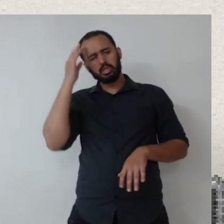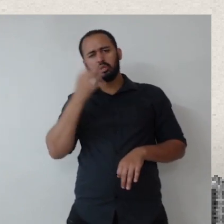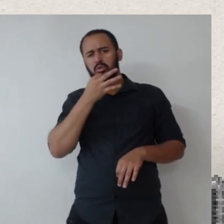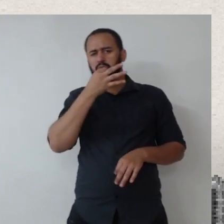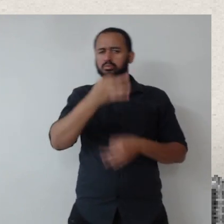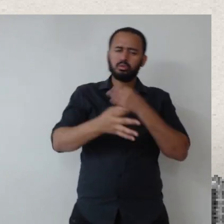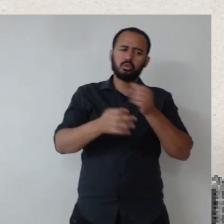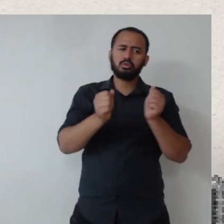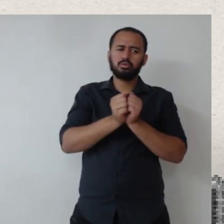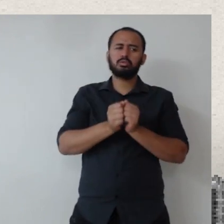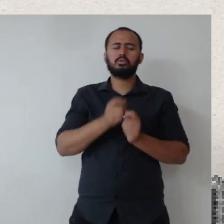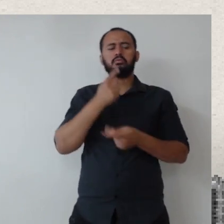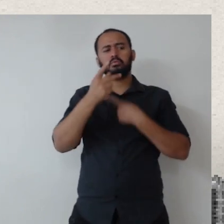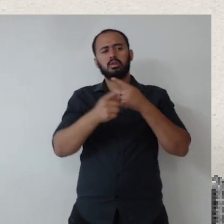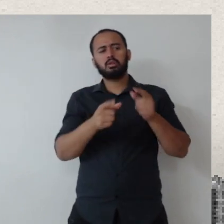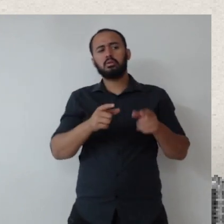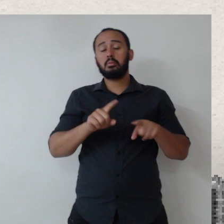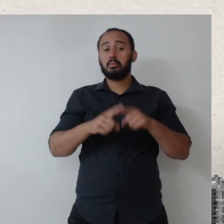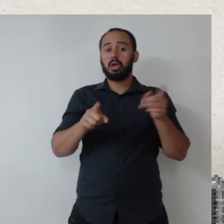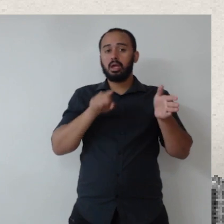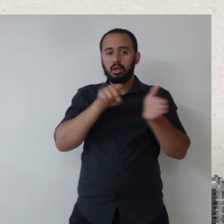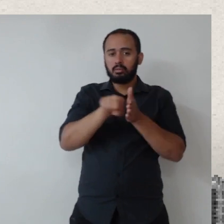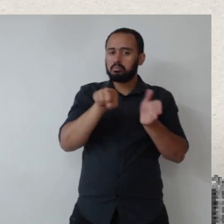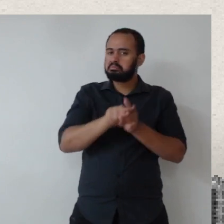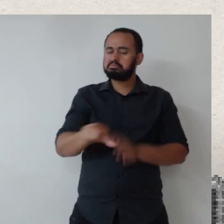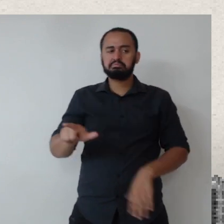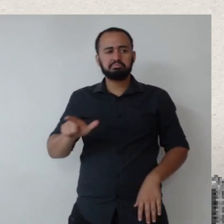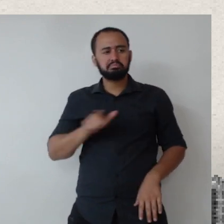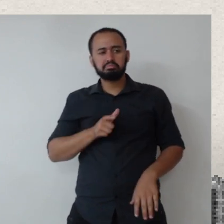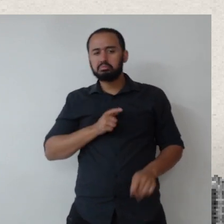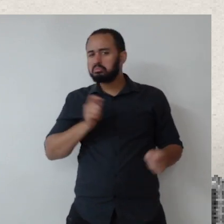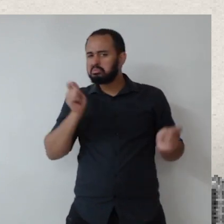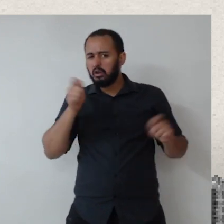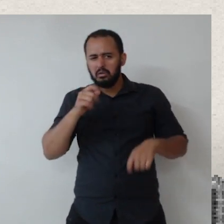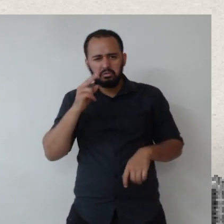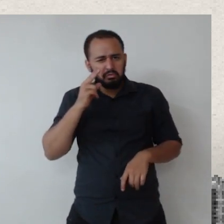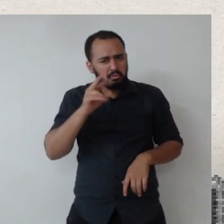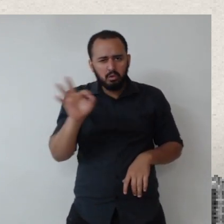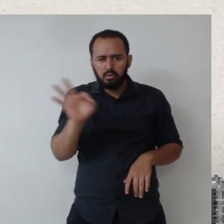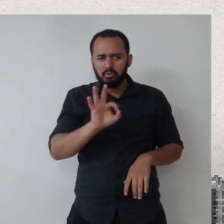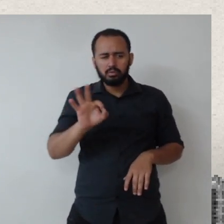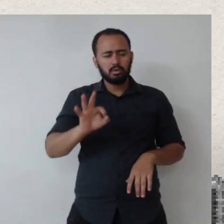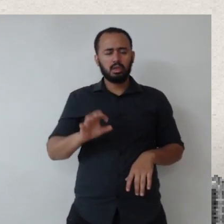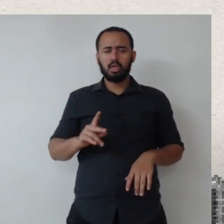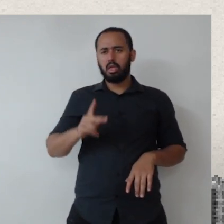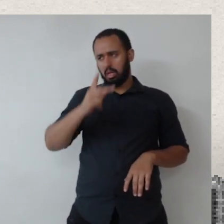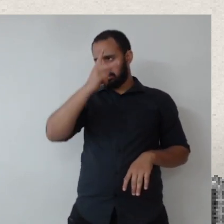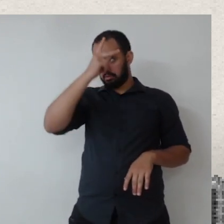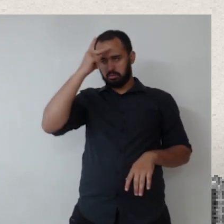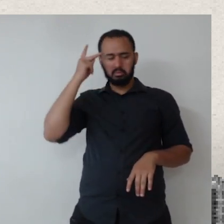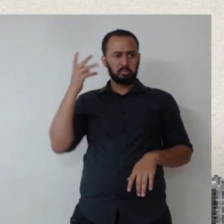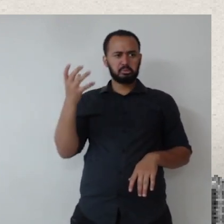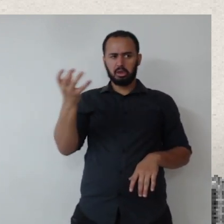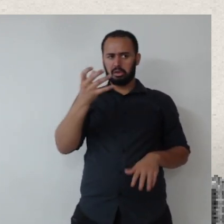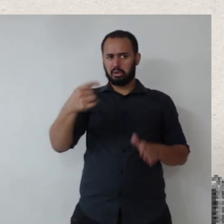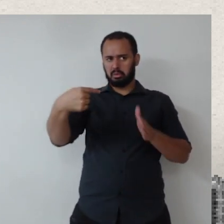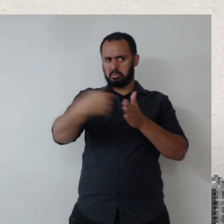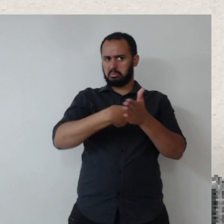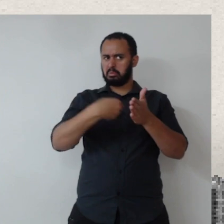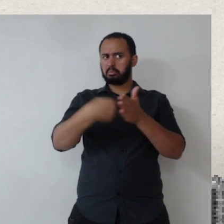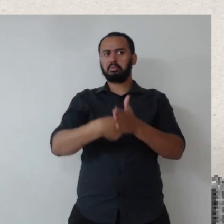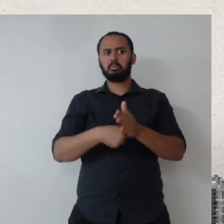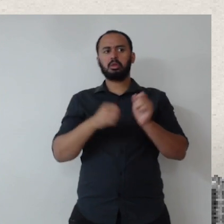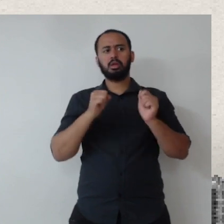daquilo que você foi falando. Perguntas mesmo. Eu não estou vendo, gente. Alguém quer fazer mais alguma outra